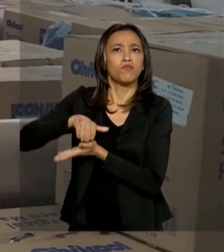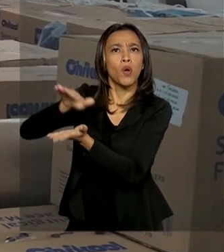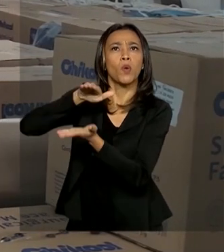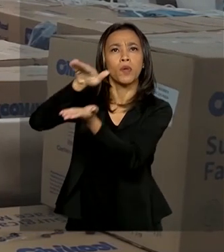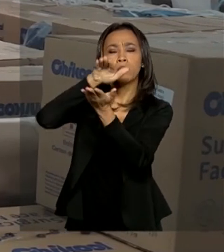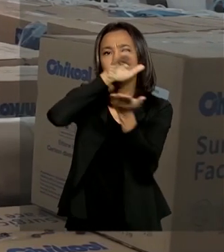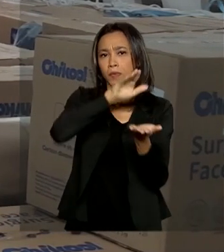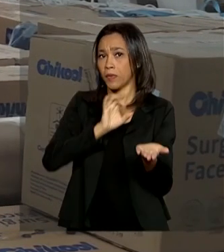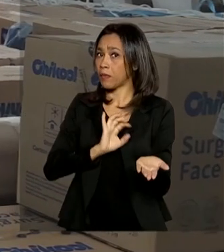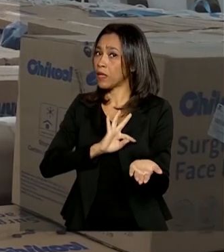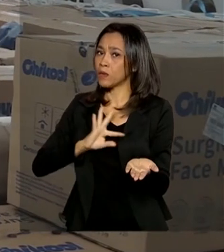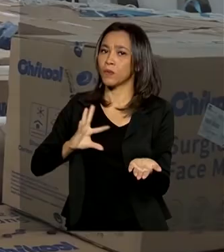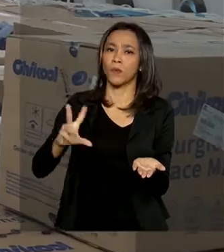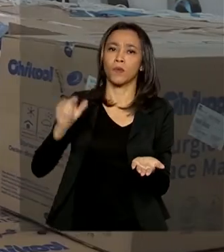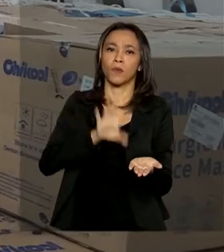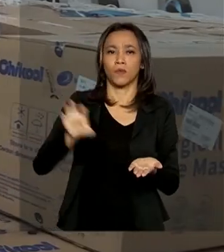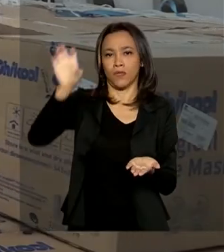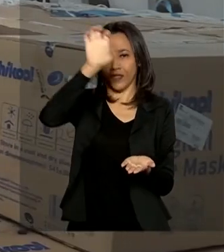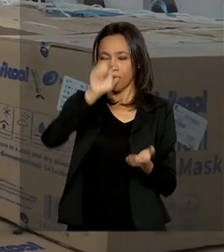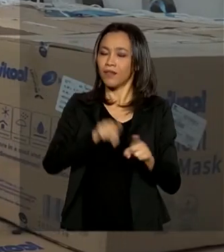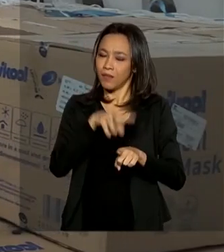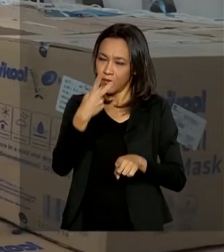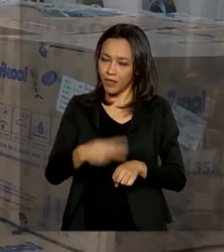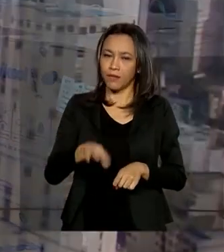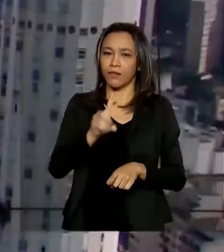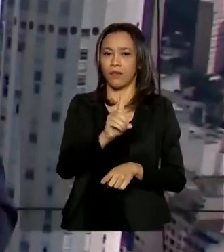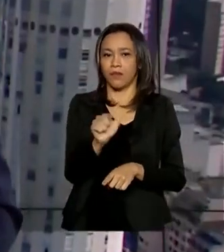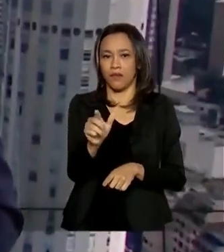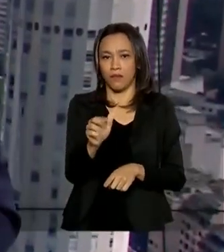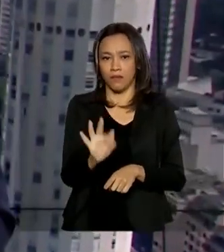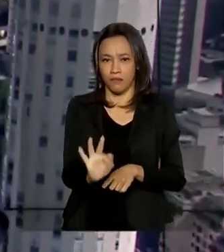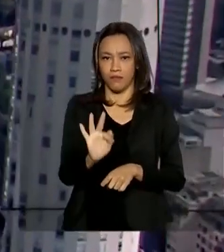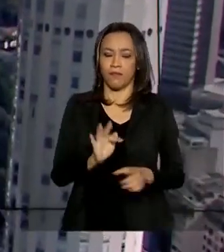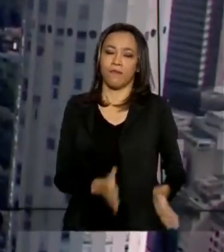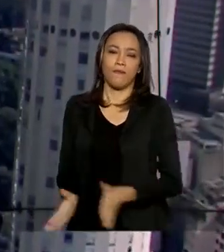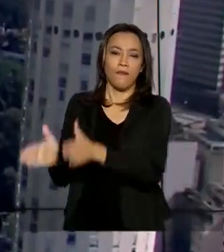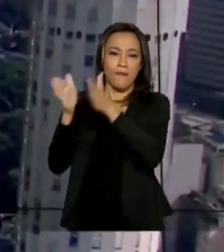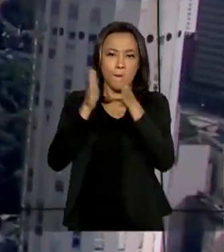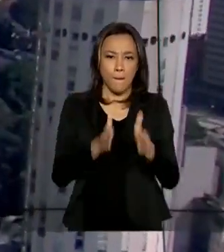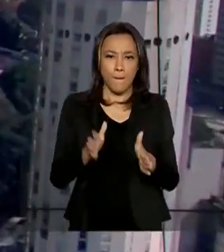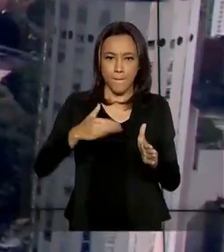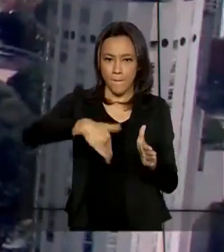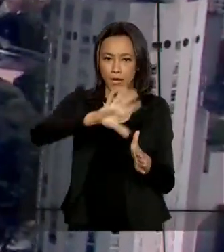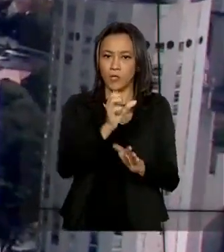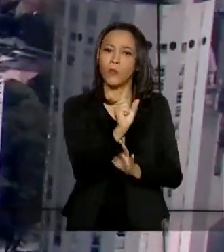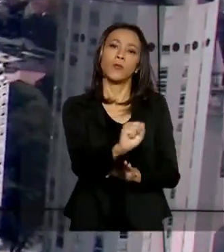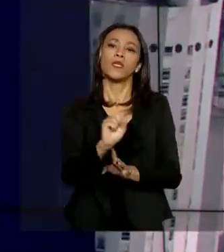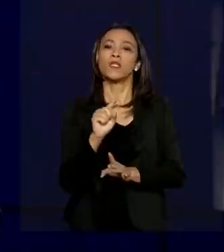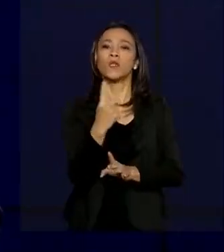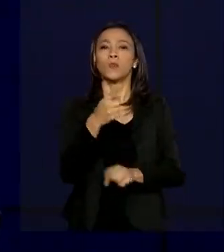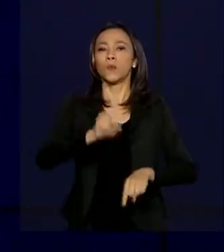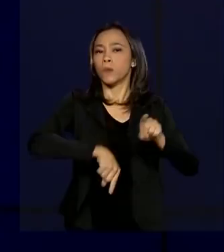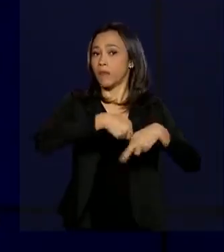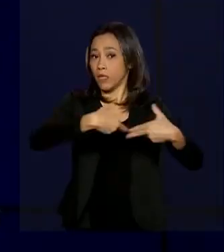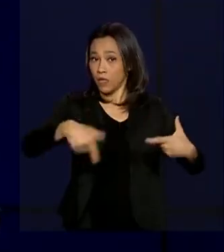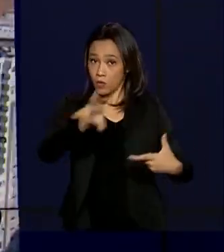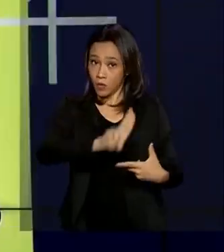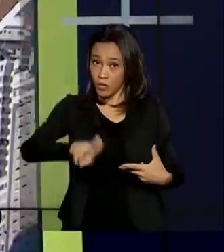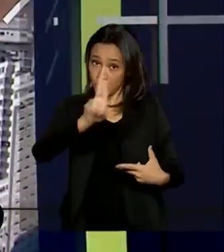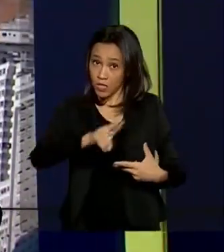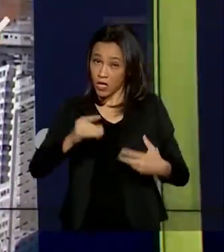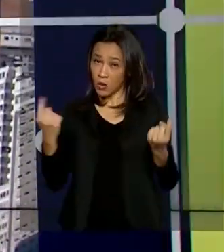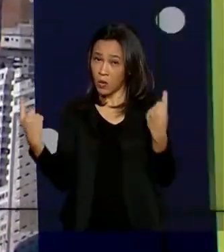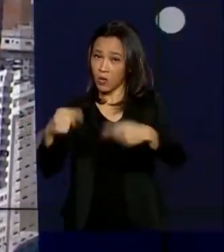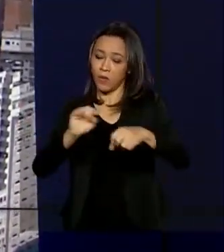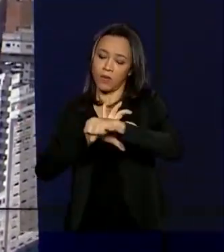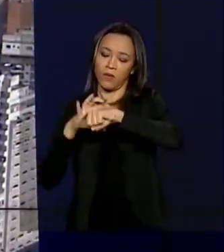todos os estados e o Distrito Federal. E mais de 81 produtos utilizados no combate à pandemia da